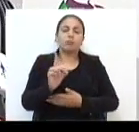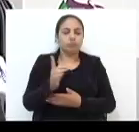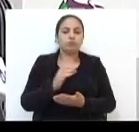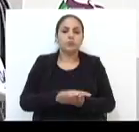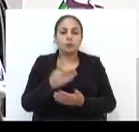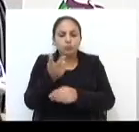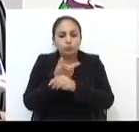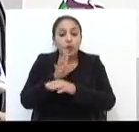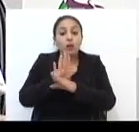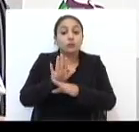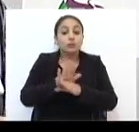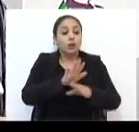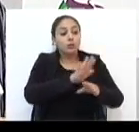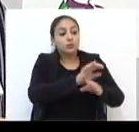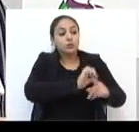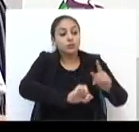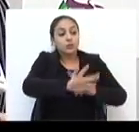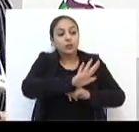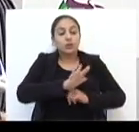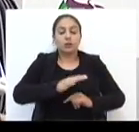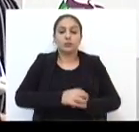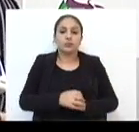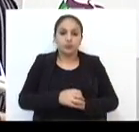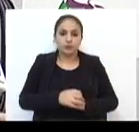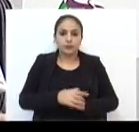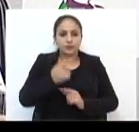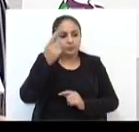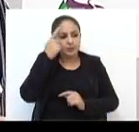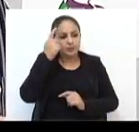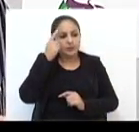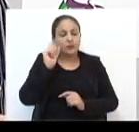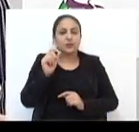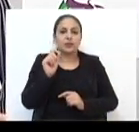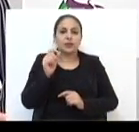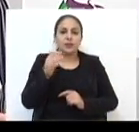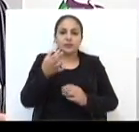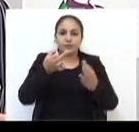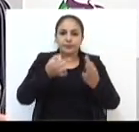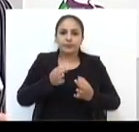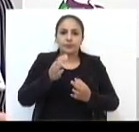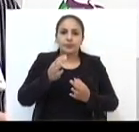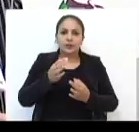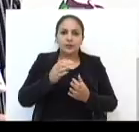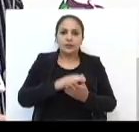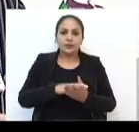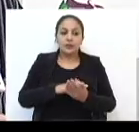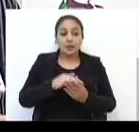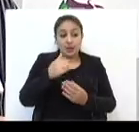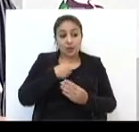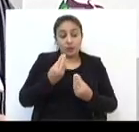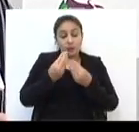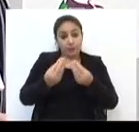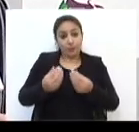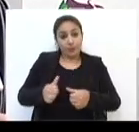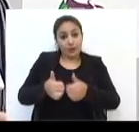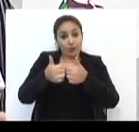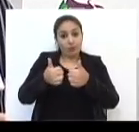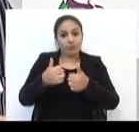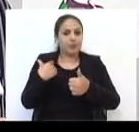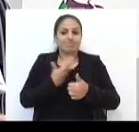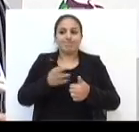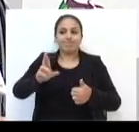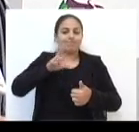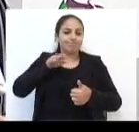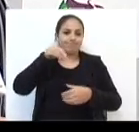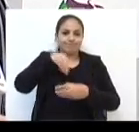Pelo contrário, procurei contribuir com a sociedade. Então, eu saio com a certeza de que dei o meu melhor, mas não